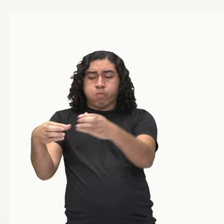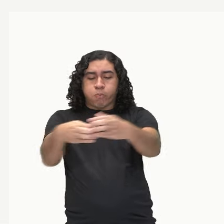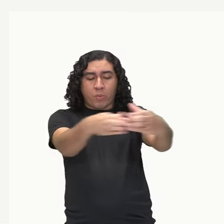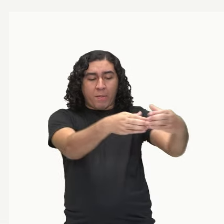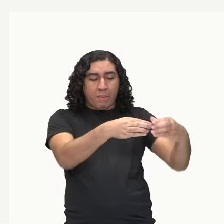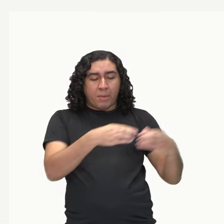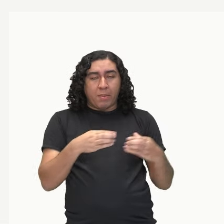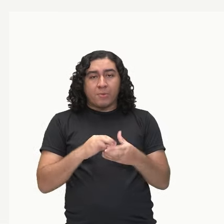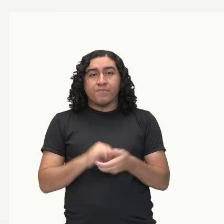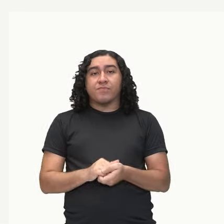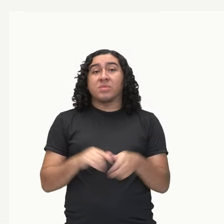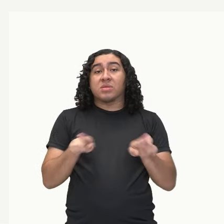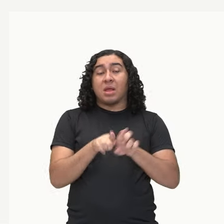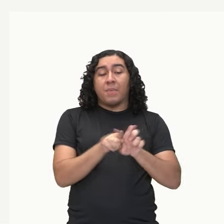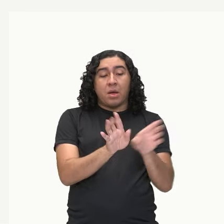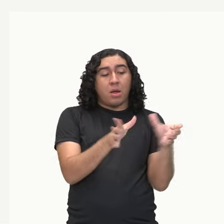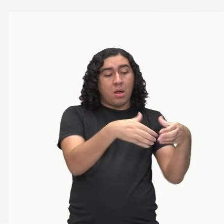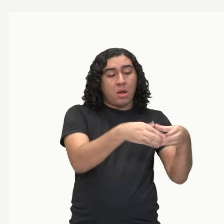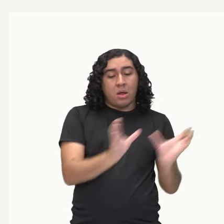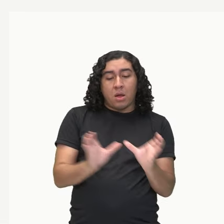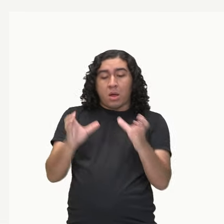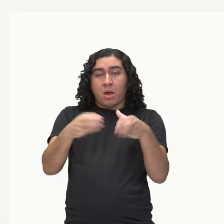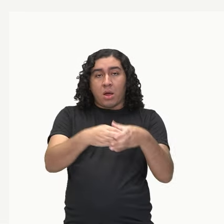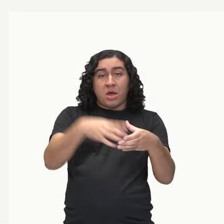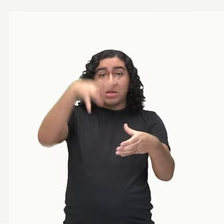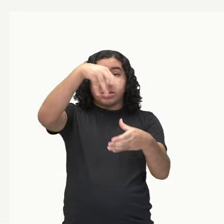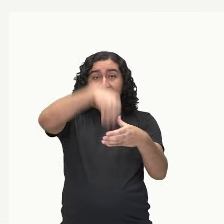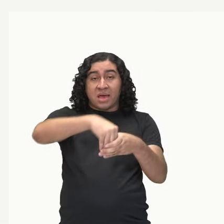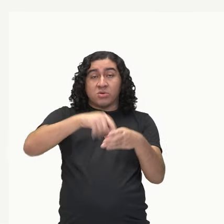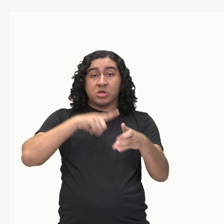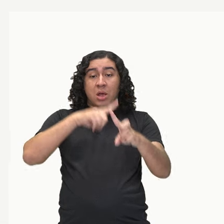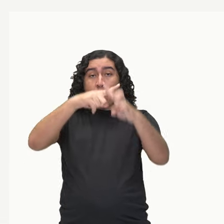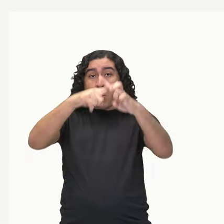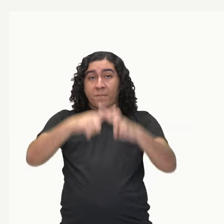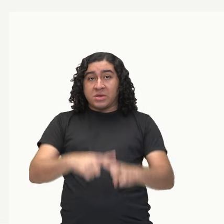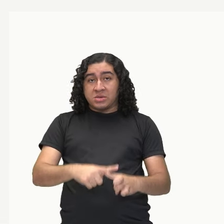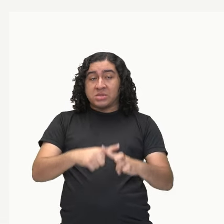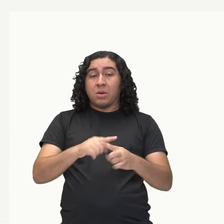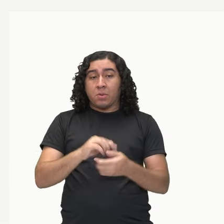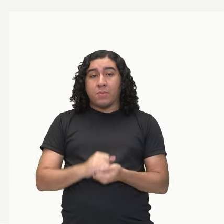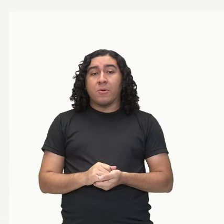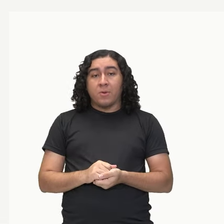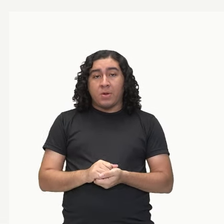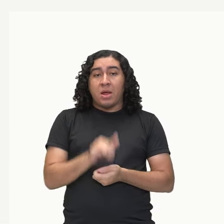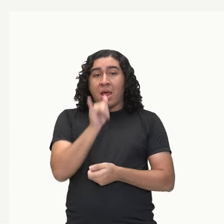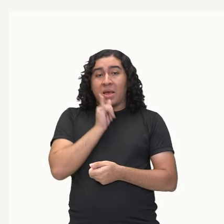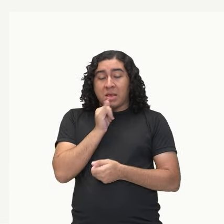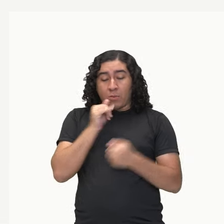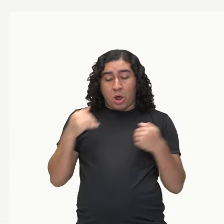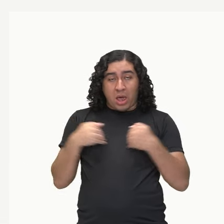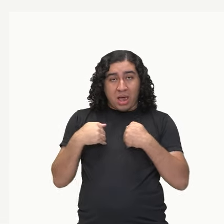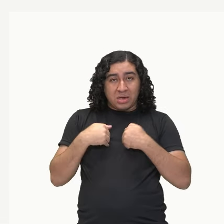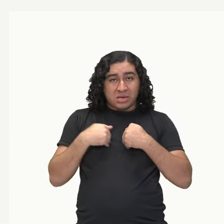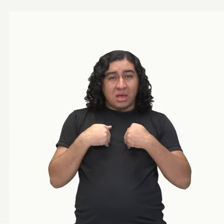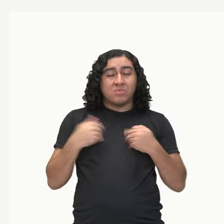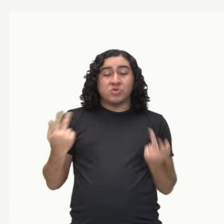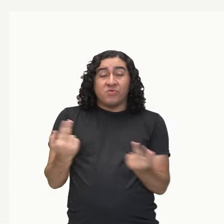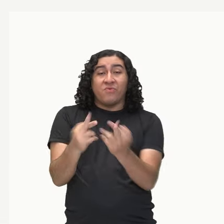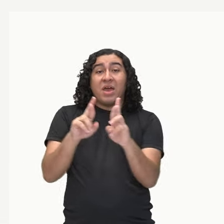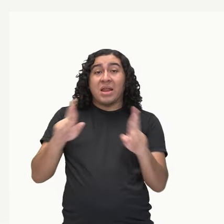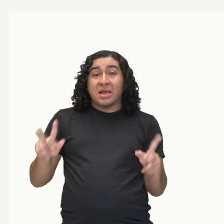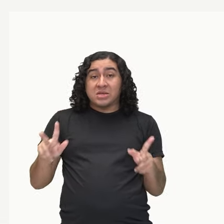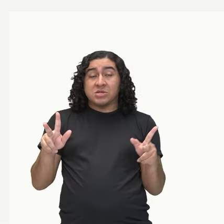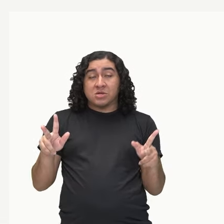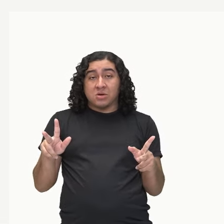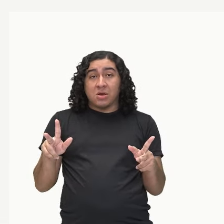competição intraespecífica, que a gente está falando de competição entre espécies diferentes. E